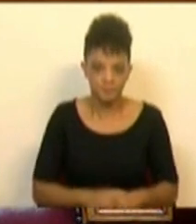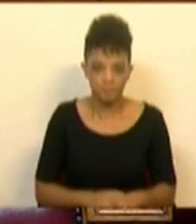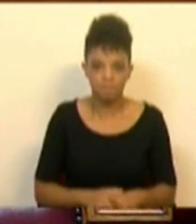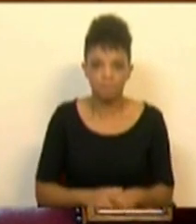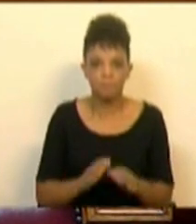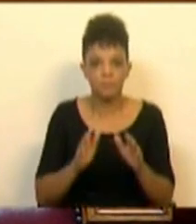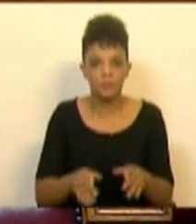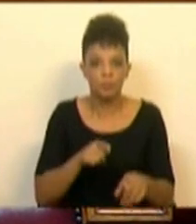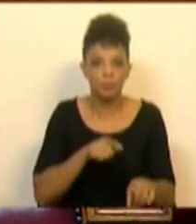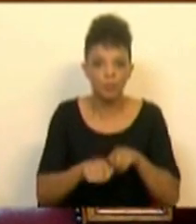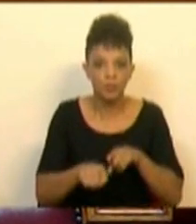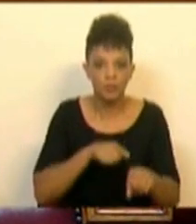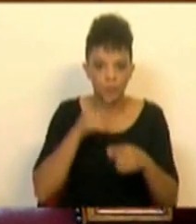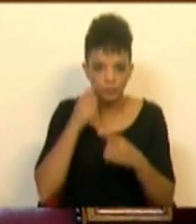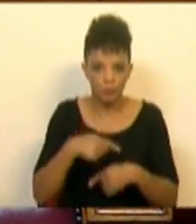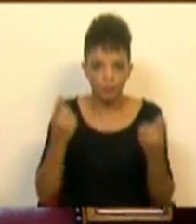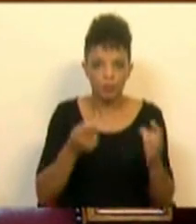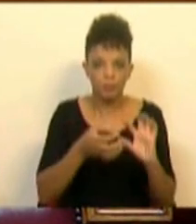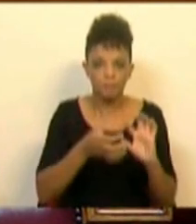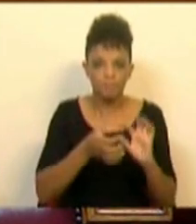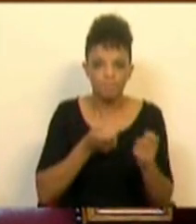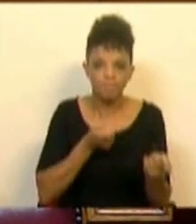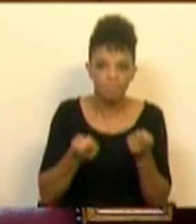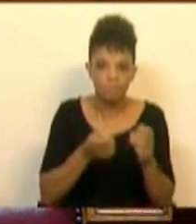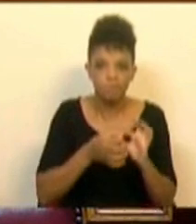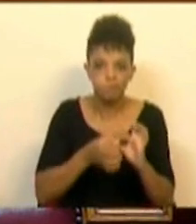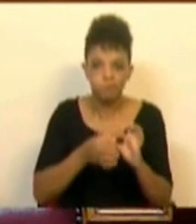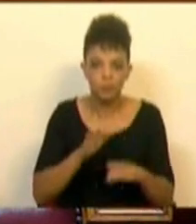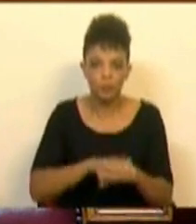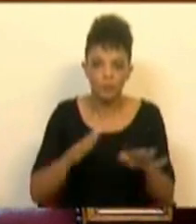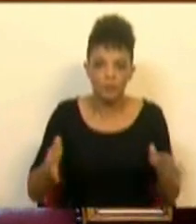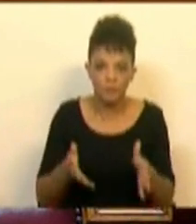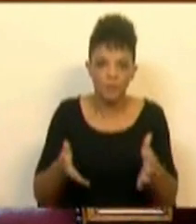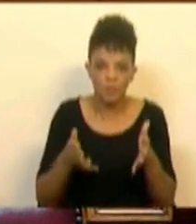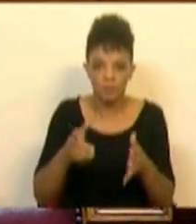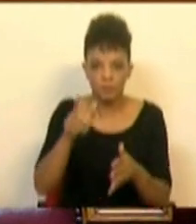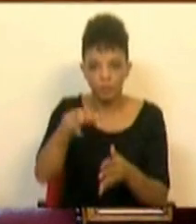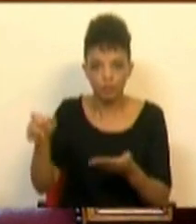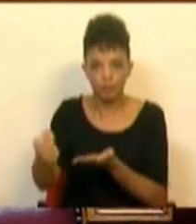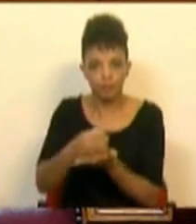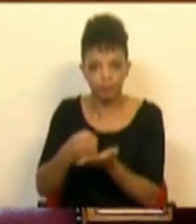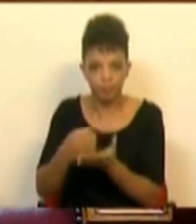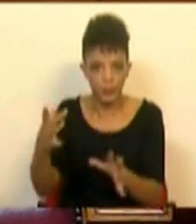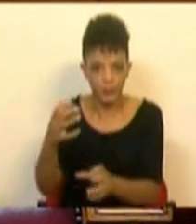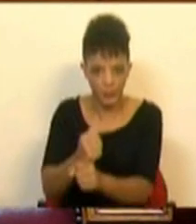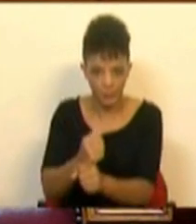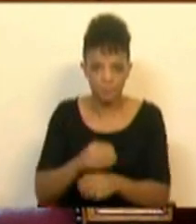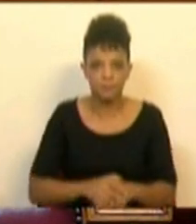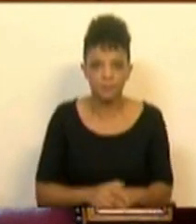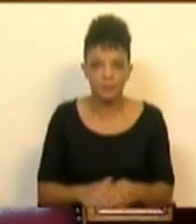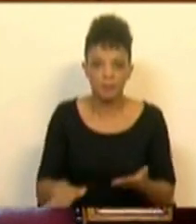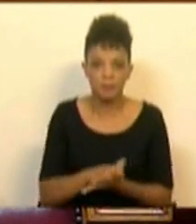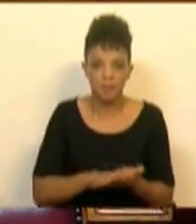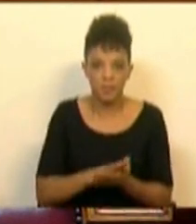que tem que haver políticas públicas coordenadas para incentivo da demografia. Aliás, um dos quatro